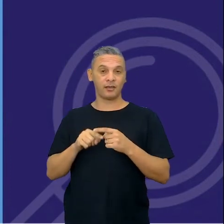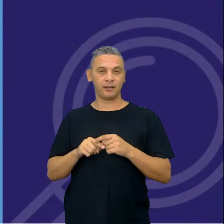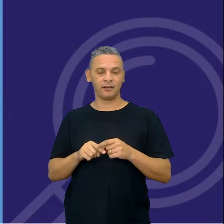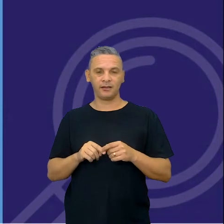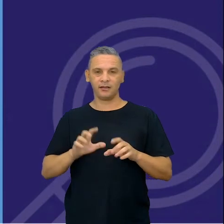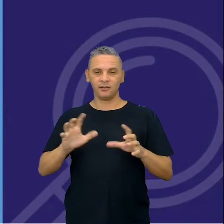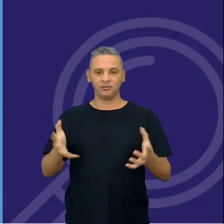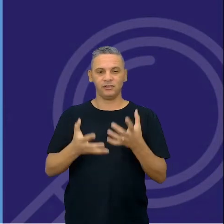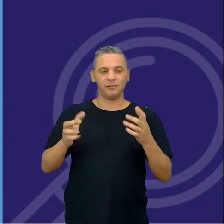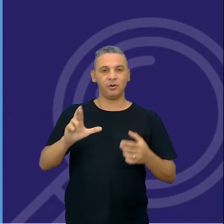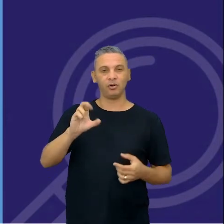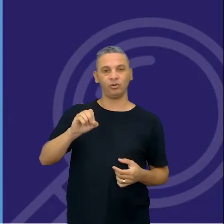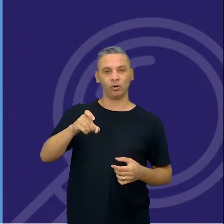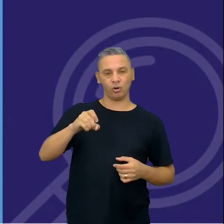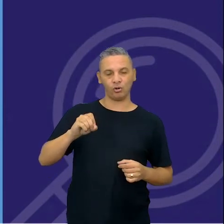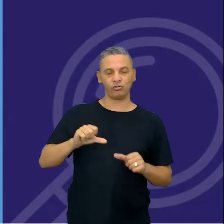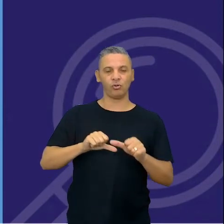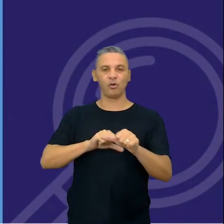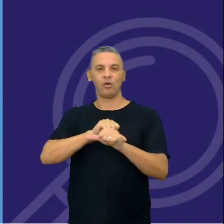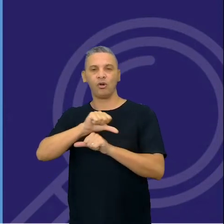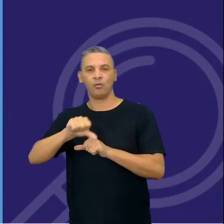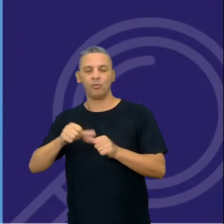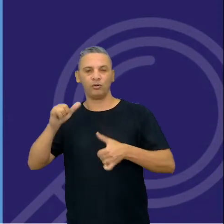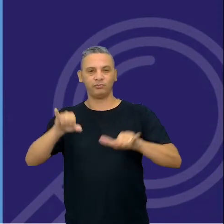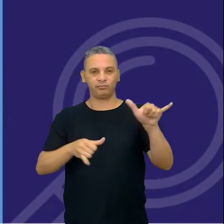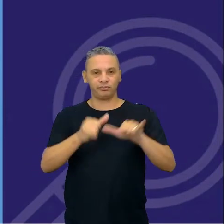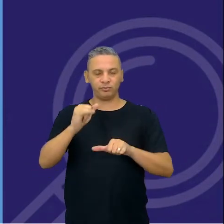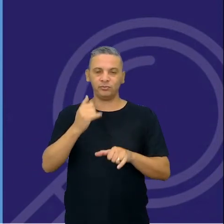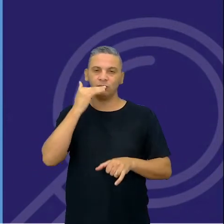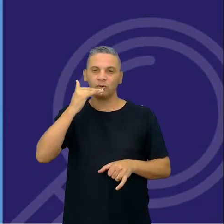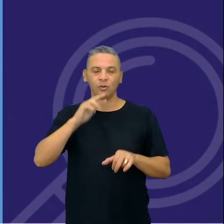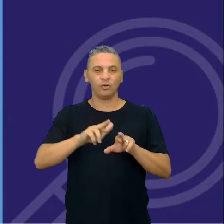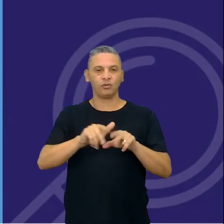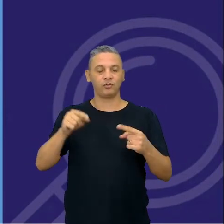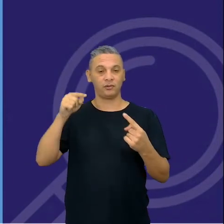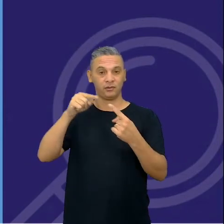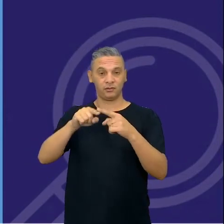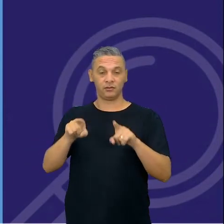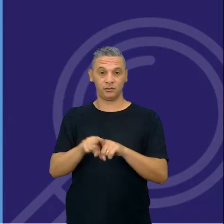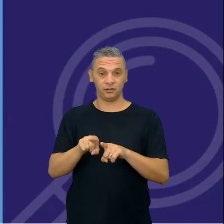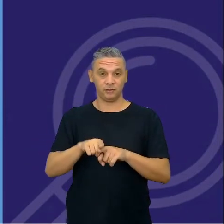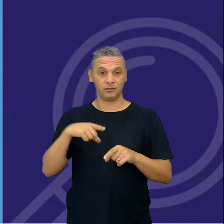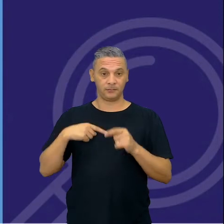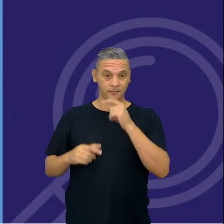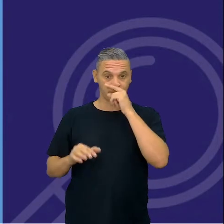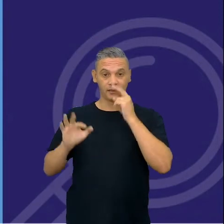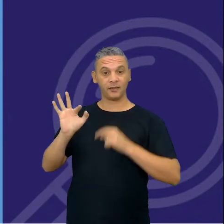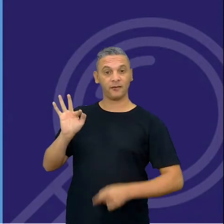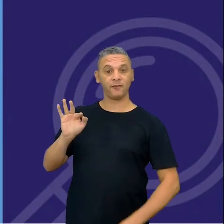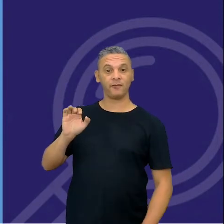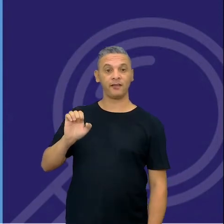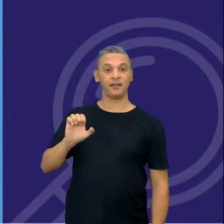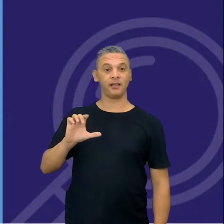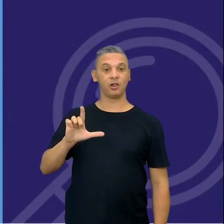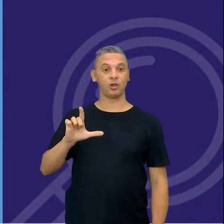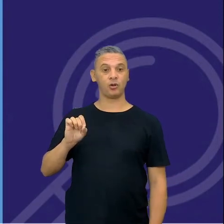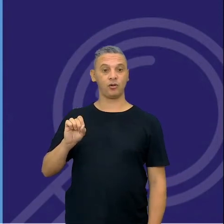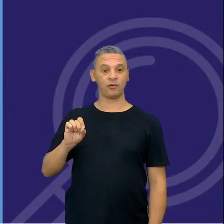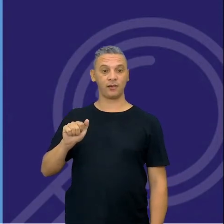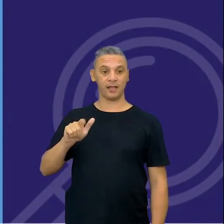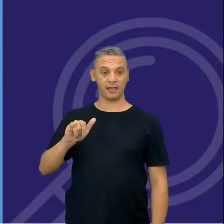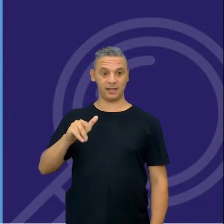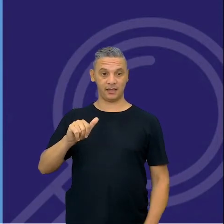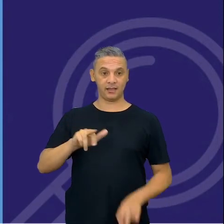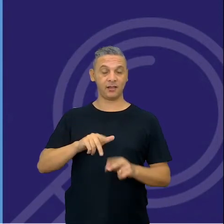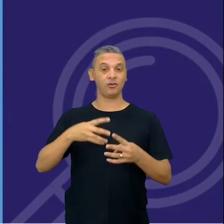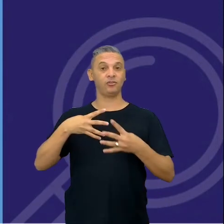você pode ir mudando a substância, e vão dar várias cores, né, a fenofitaleína, não, né, só tem